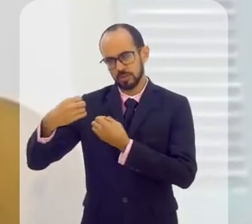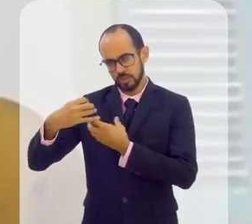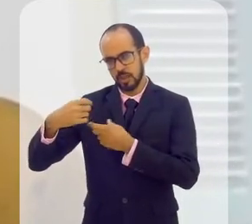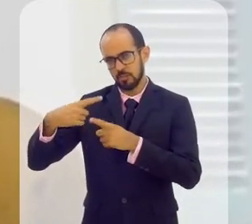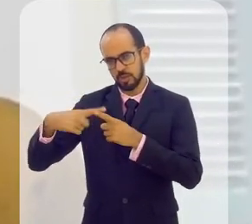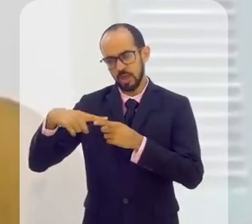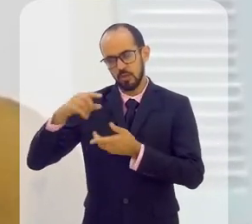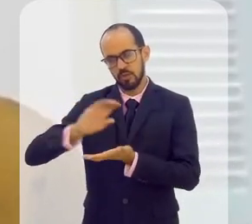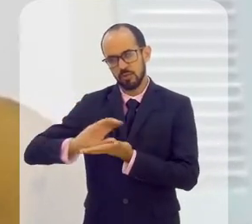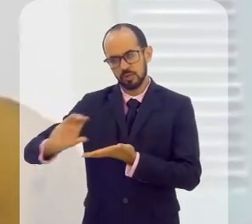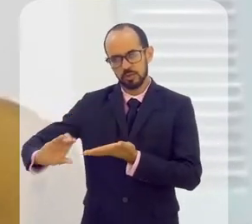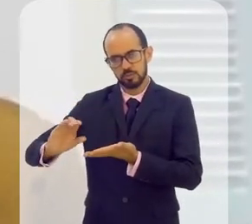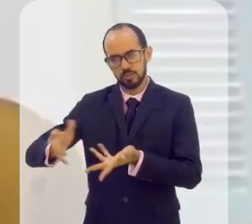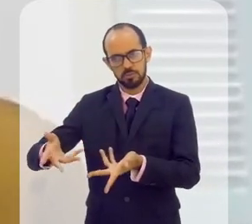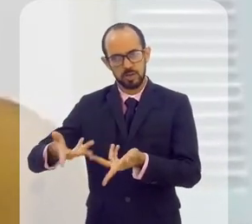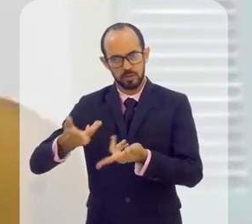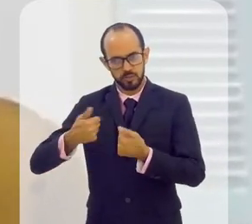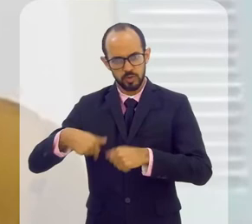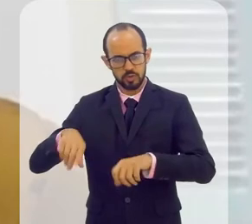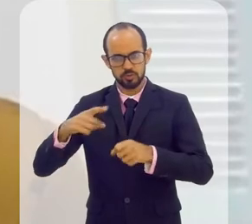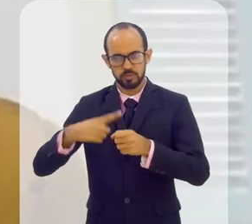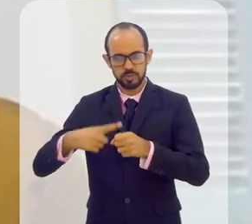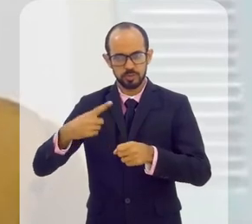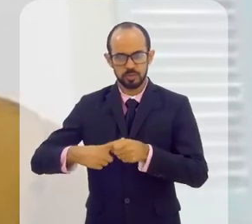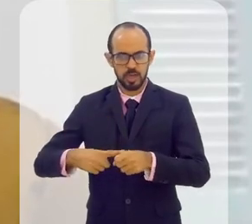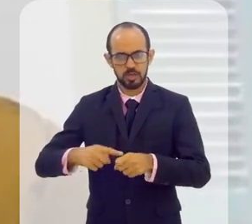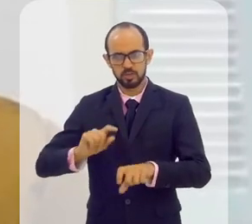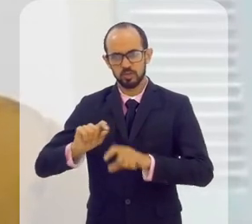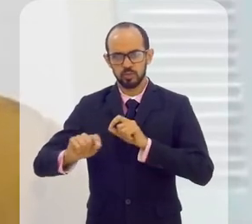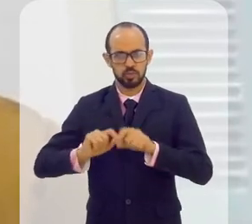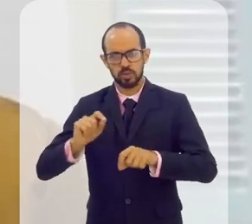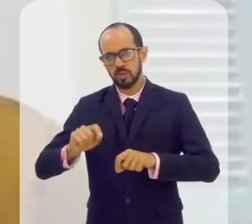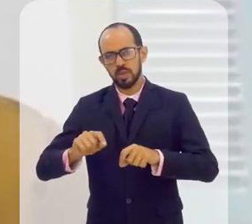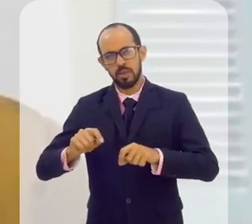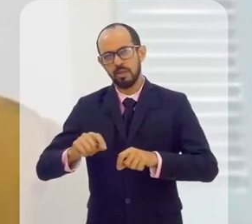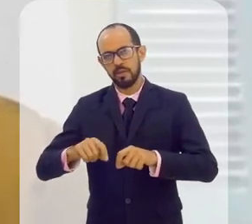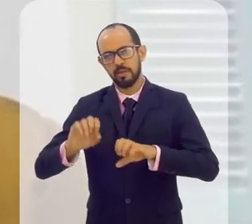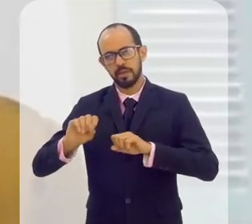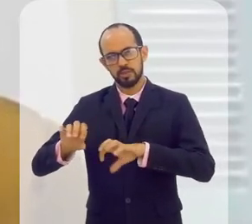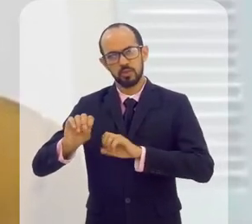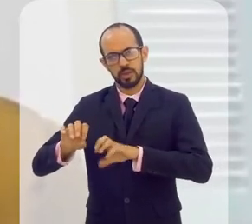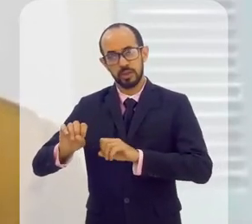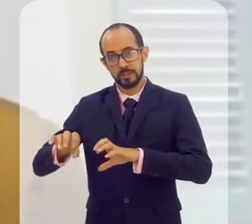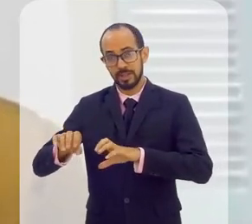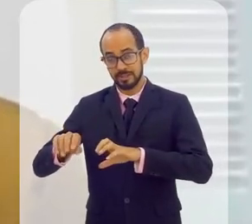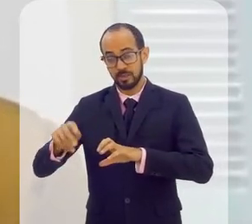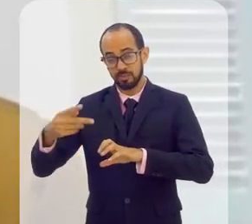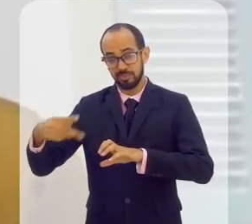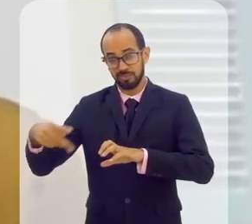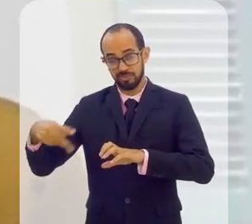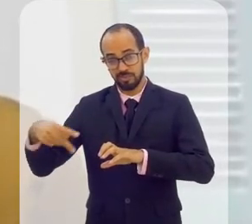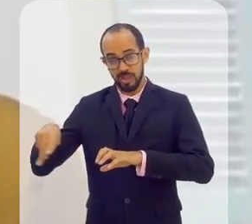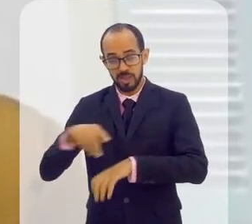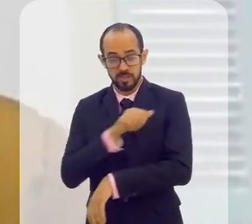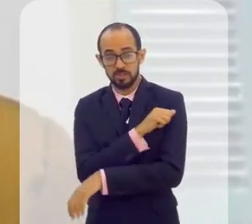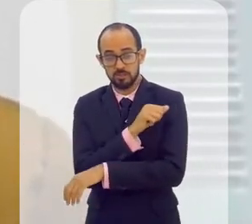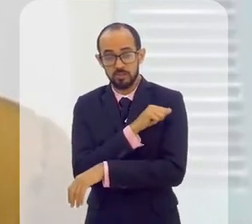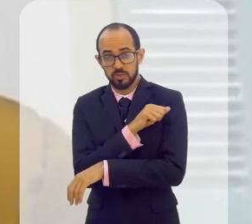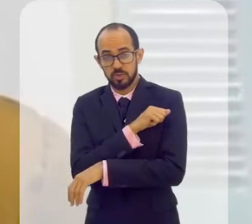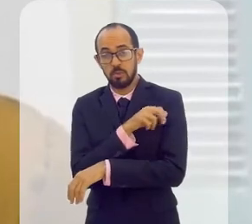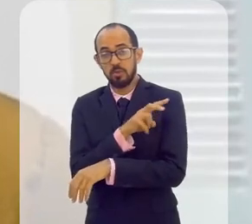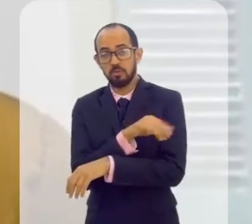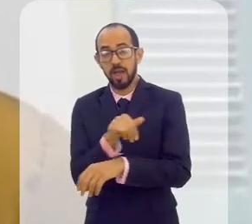gente, porque é um investimento mesmo incrível na cidade, né? Certamente a escolarização líquida desses